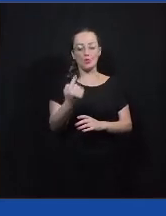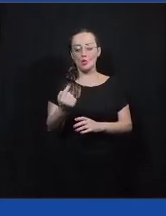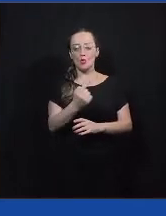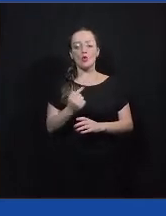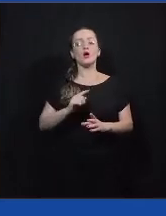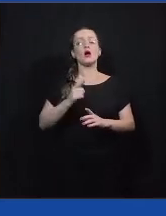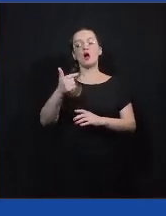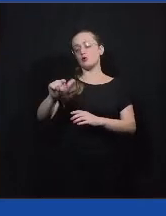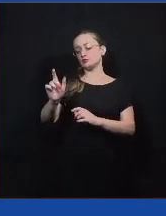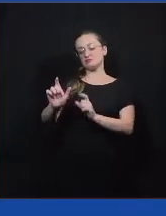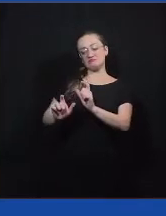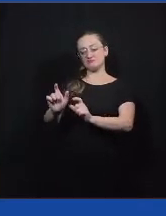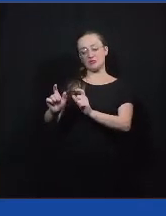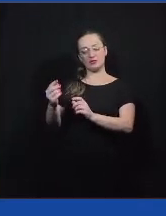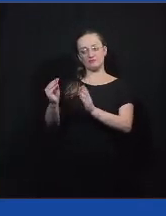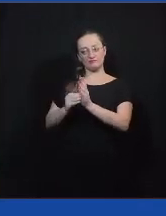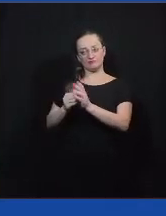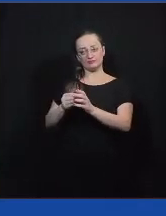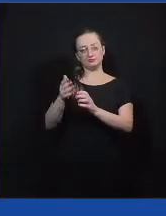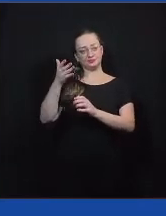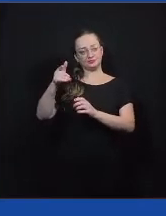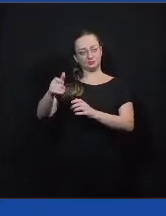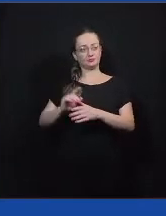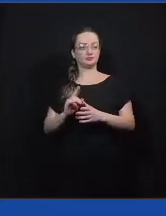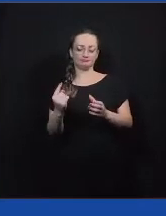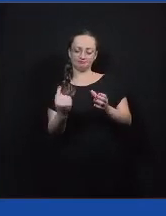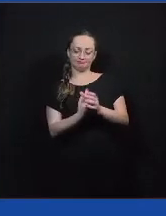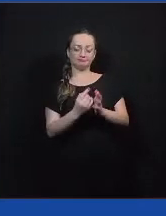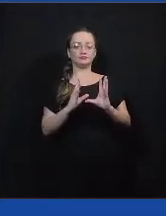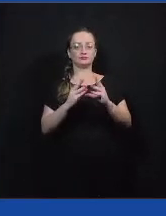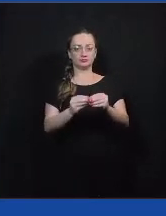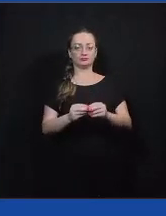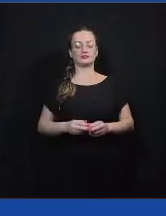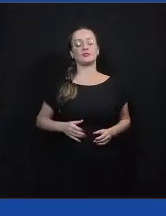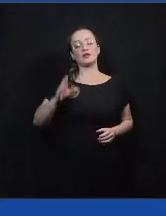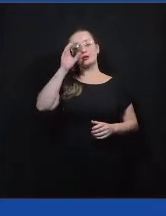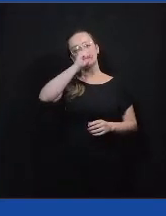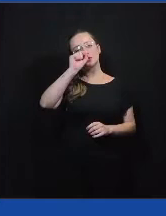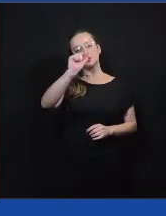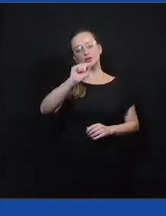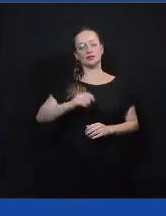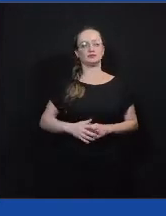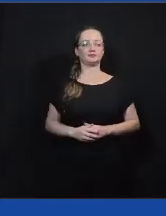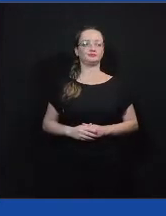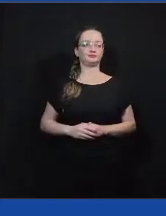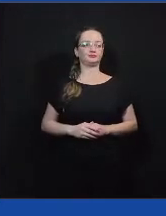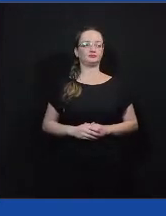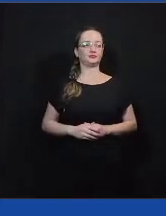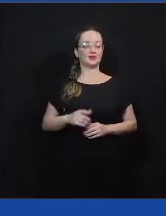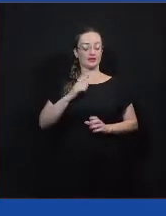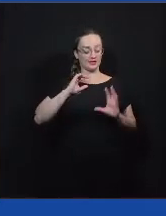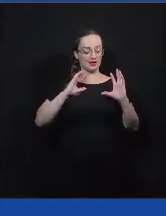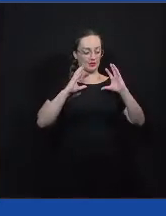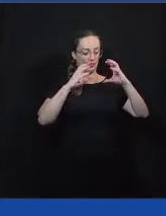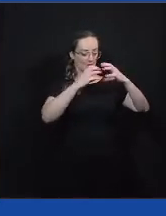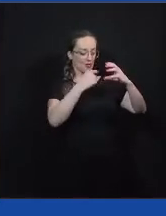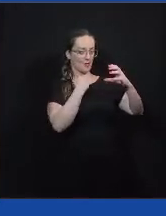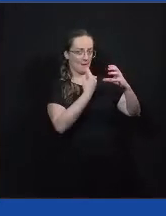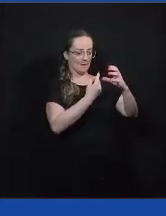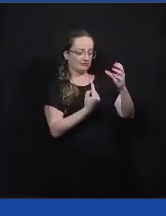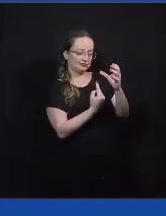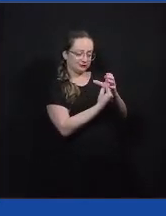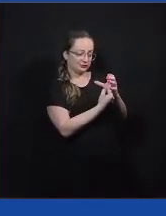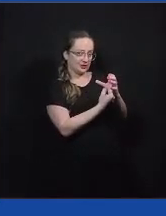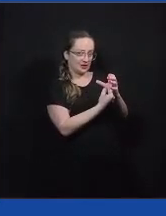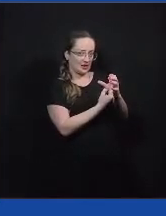a gente também não fala. A gente aprende que não existe só a nossa bolha. Não existe só onde